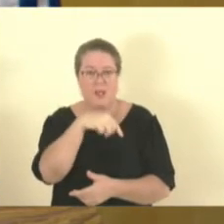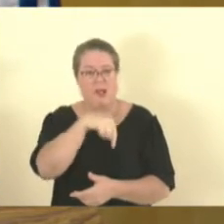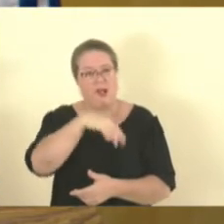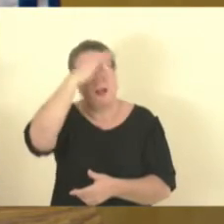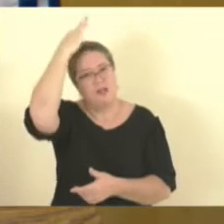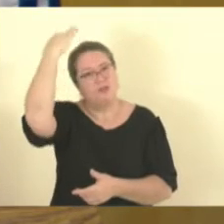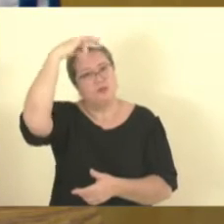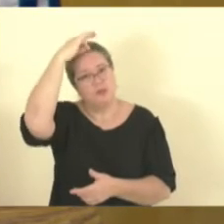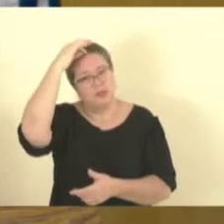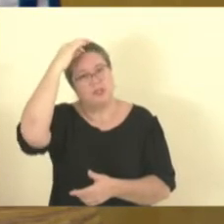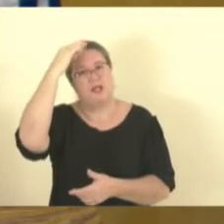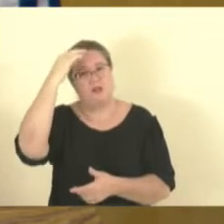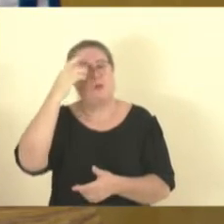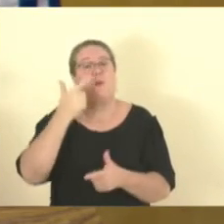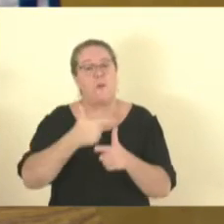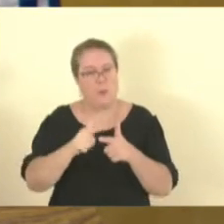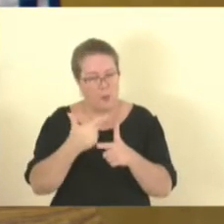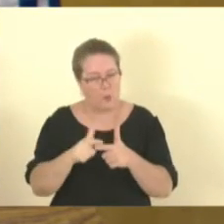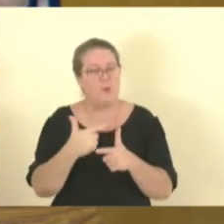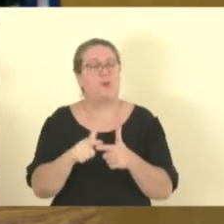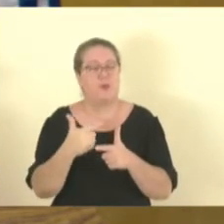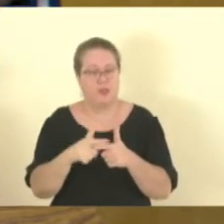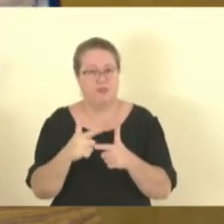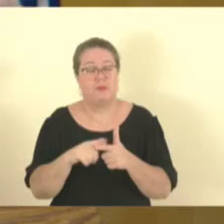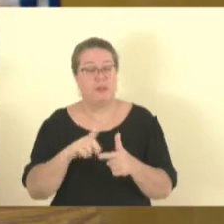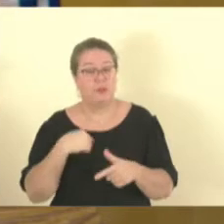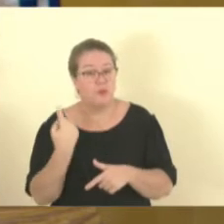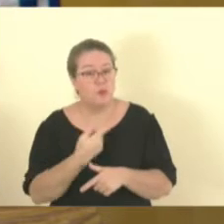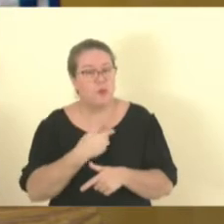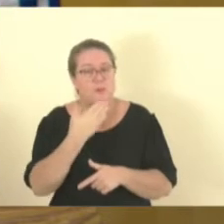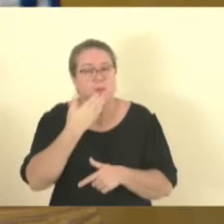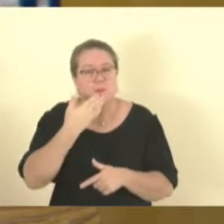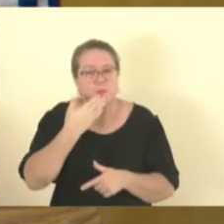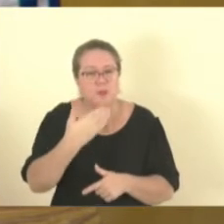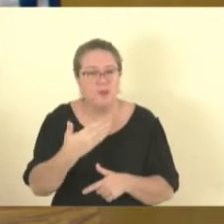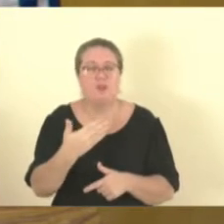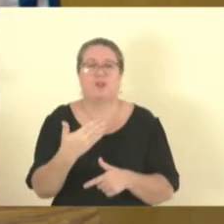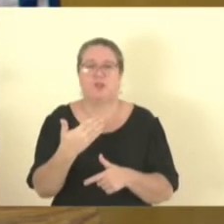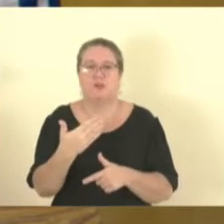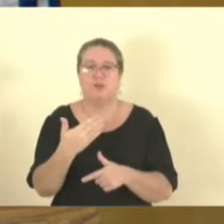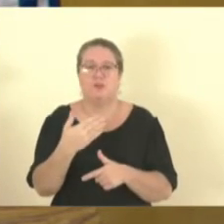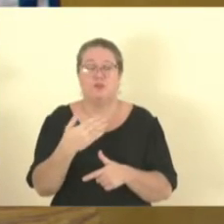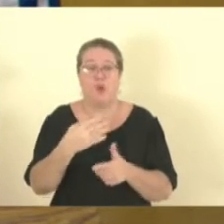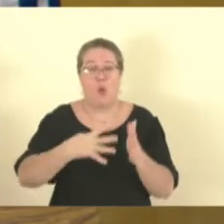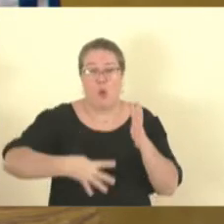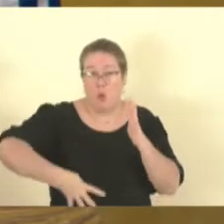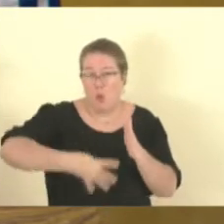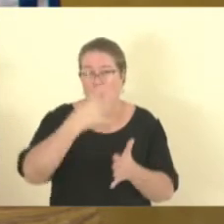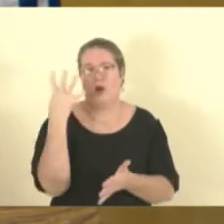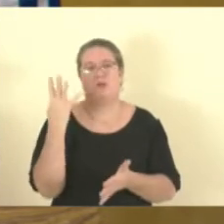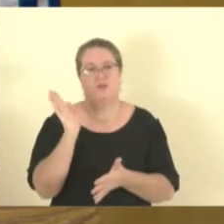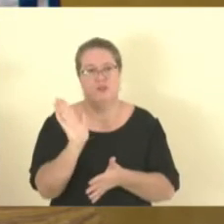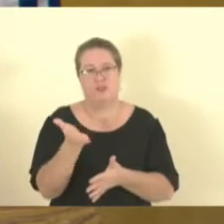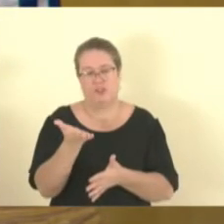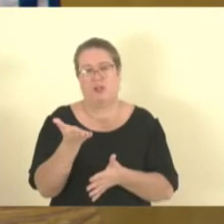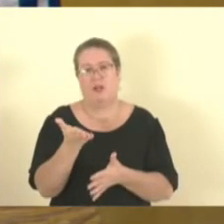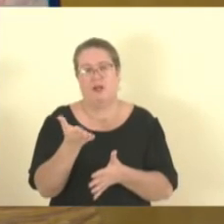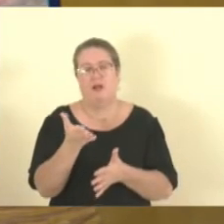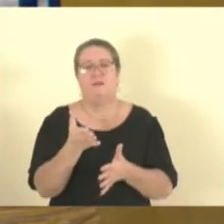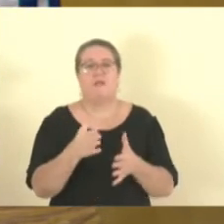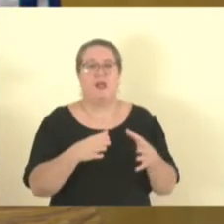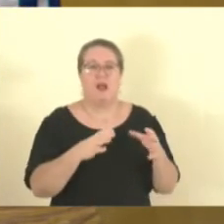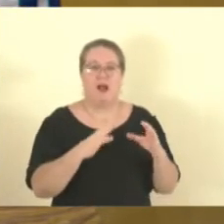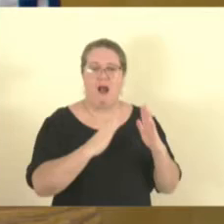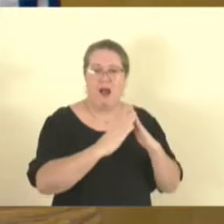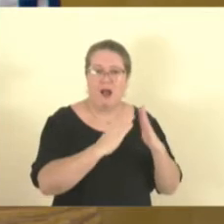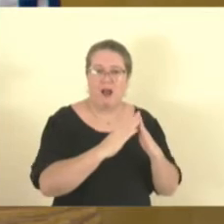da margem consignável. Então, nós solicitamos já pelo menos quatro vezes a Casa Civil, fizemos